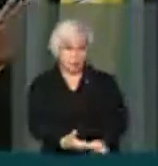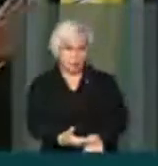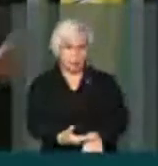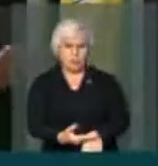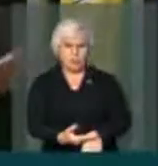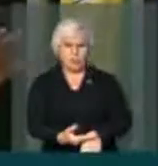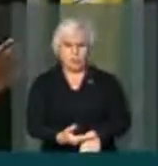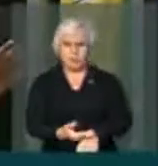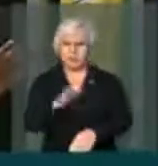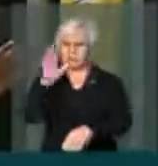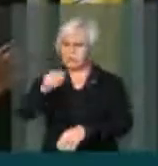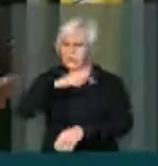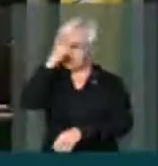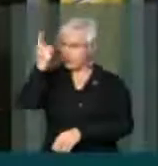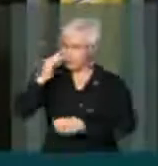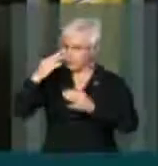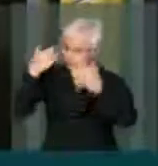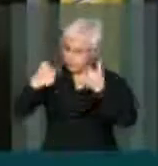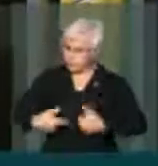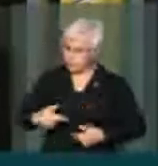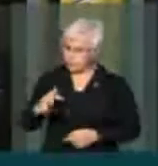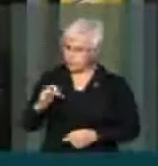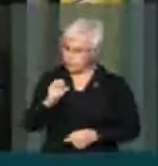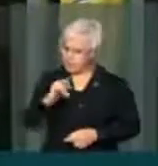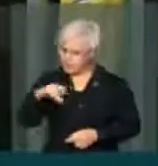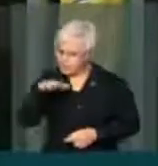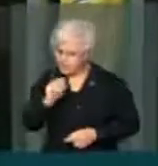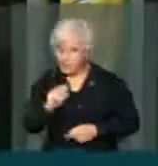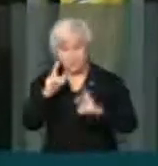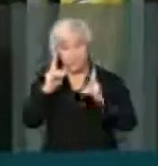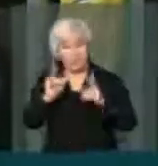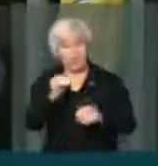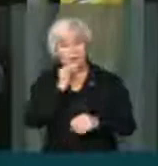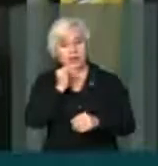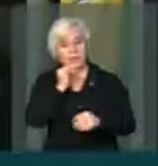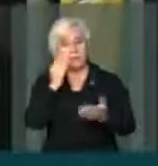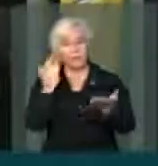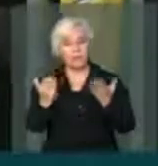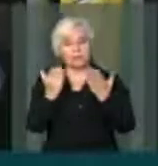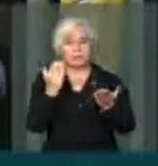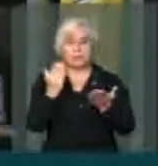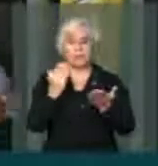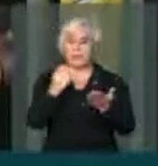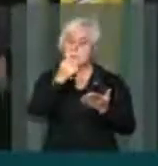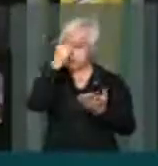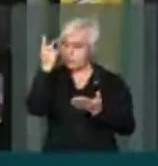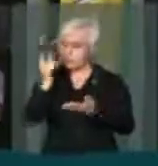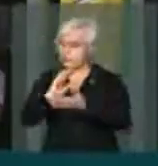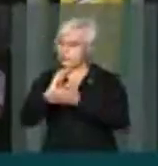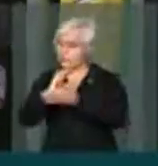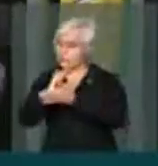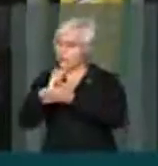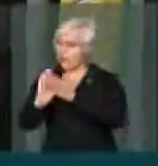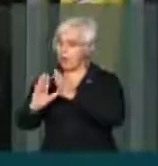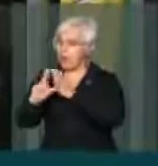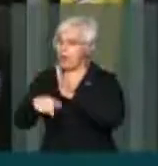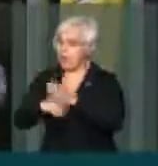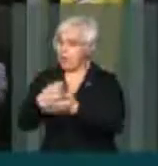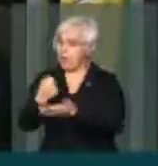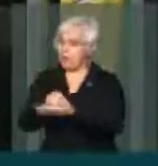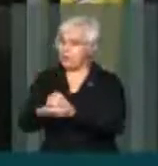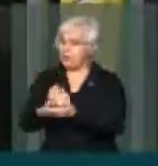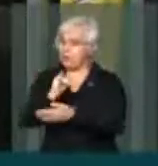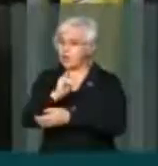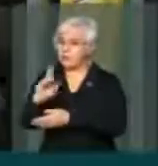isso em uma pessoa física, é a mesma coisa de alguém ter pisado na bola com o impô de renda e agora está